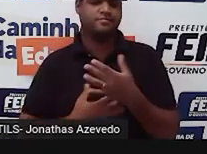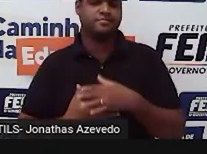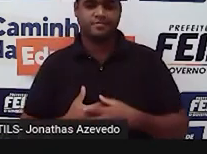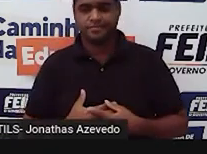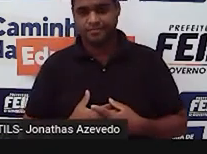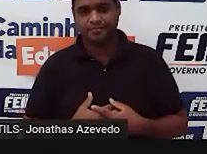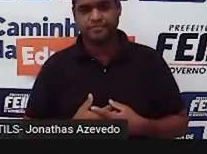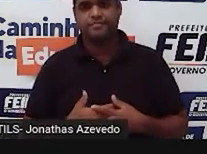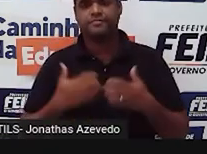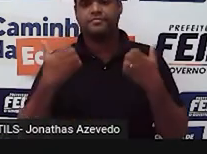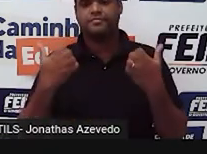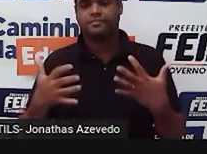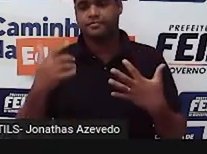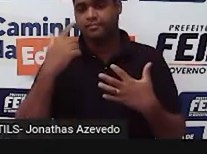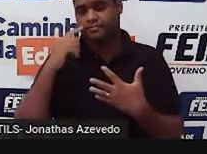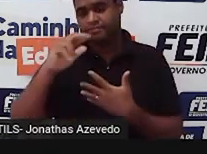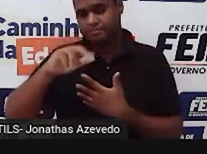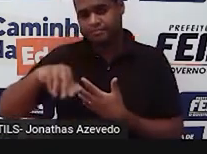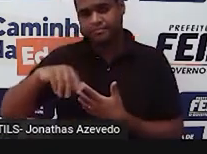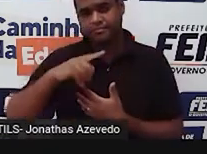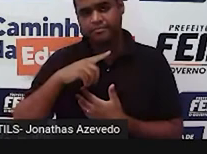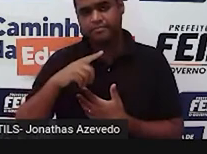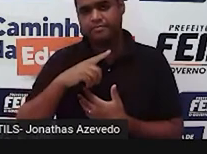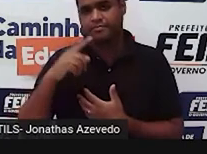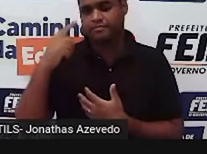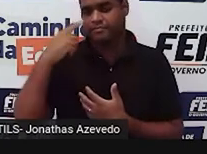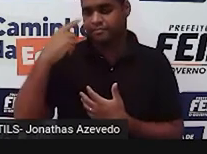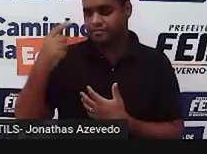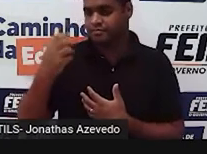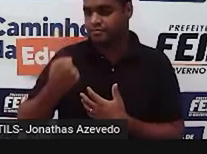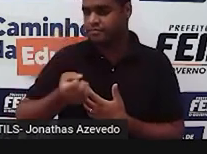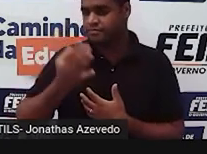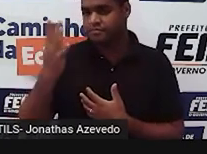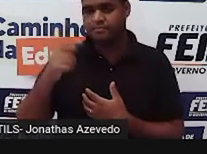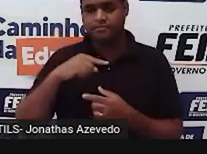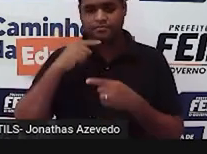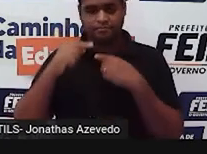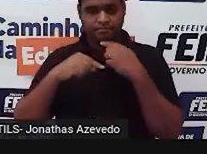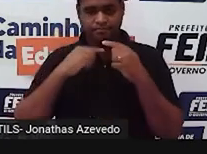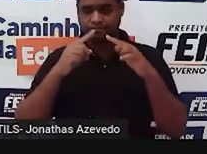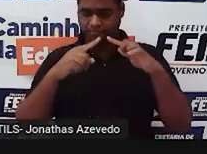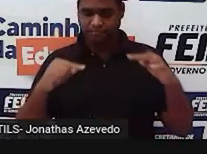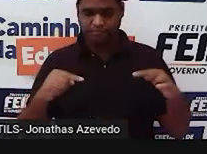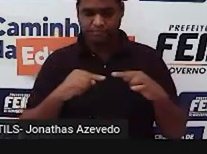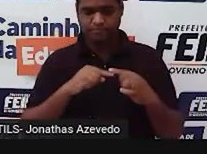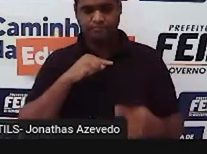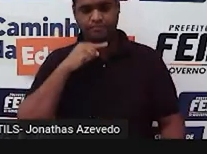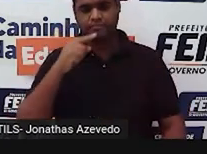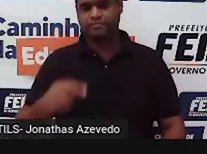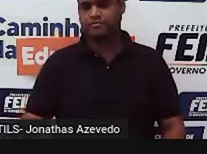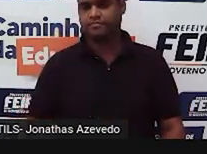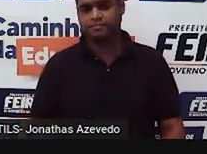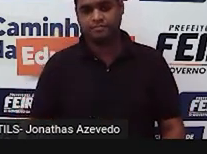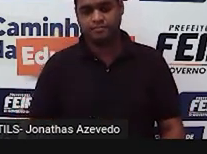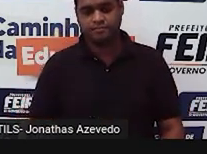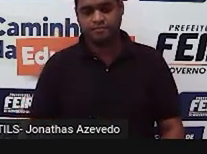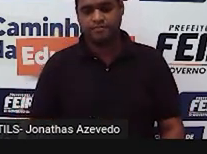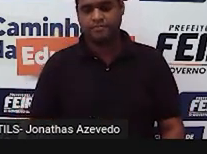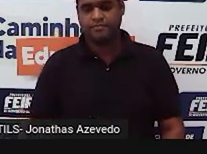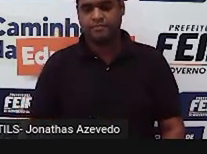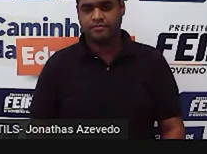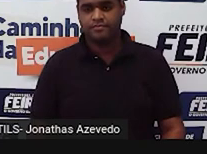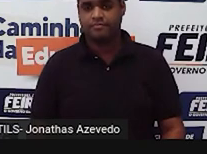isso que essas medidas não dá para fazer um triângulo. Tá bom? Então,